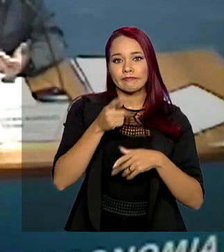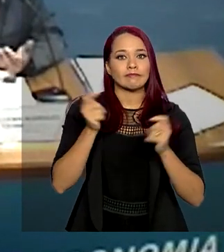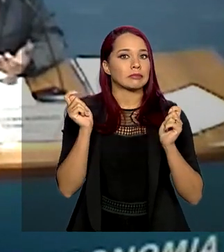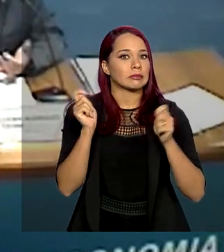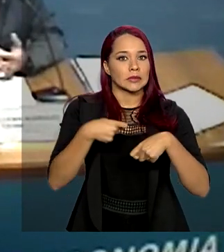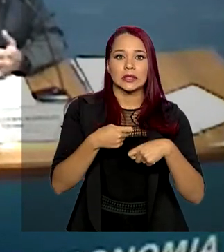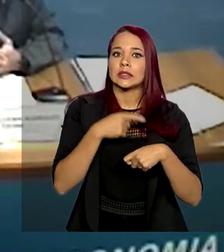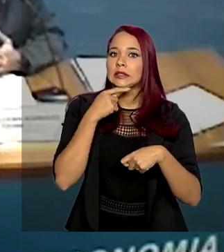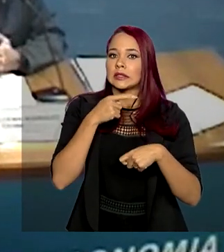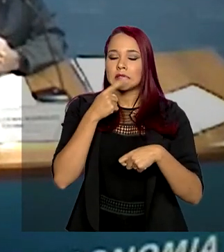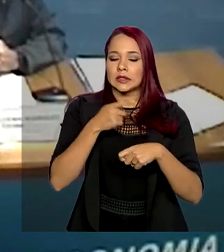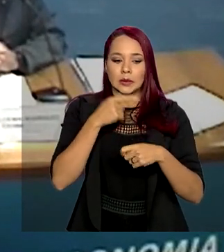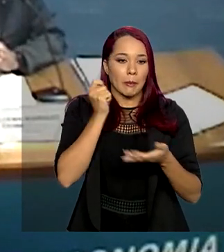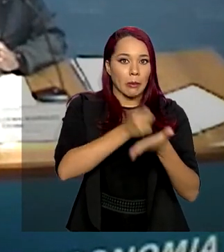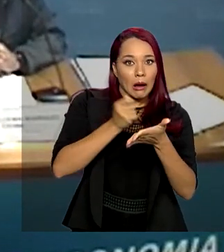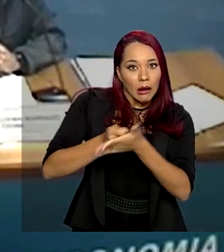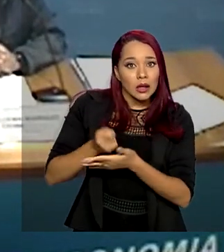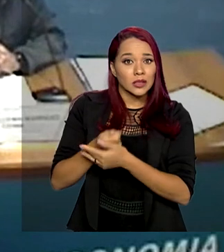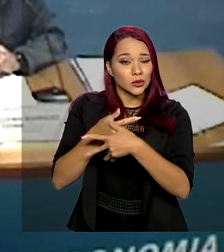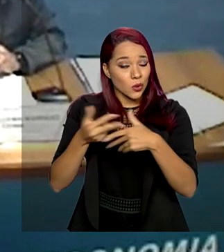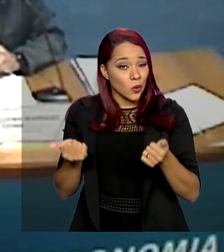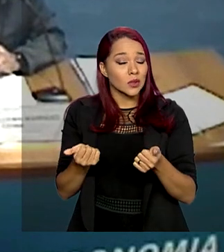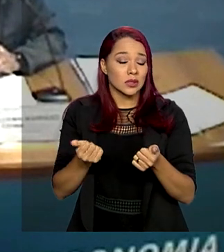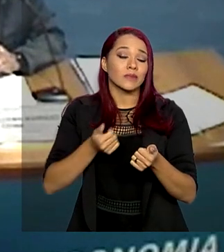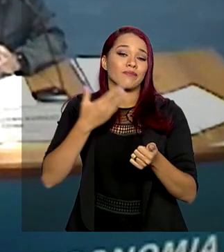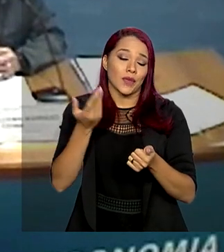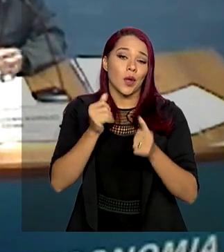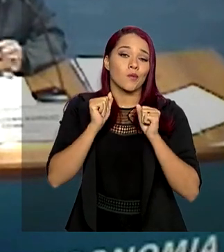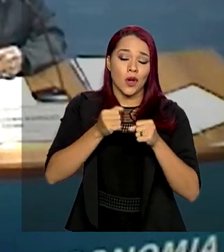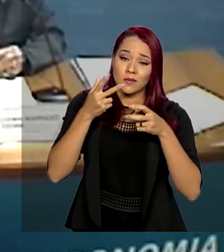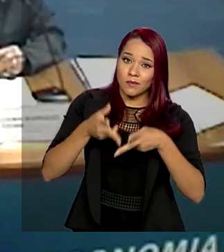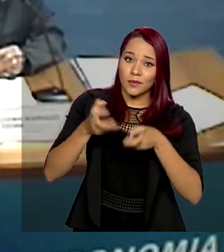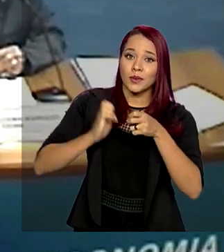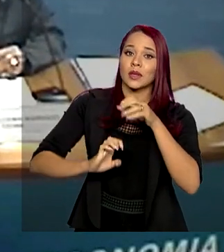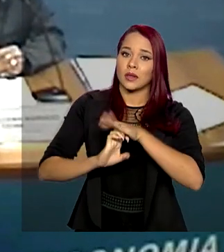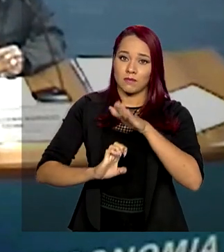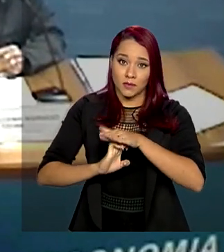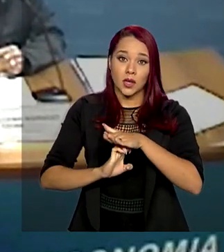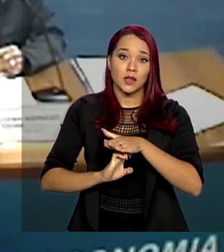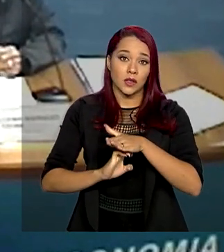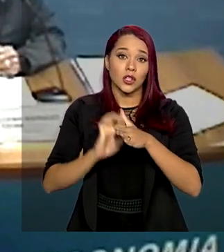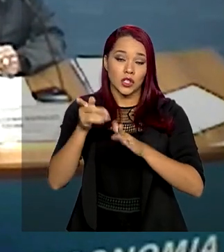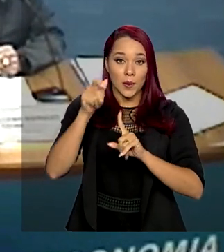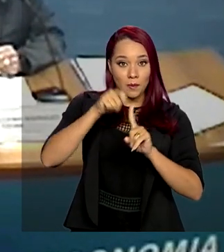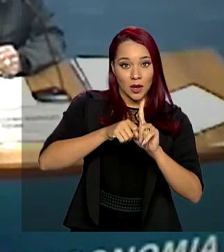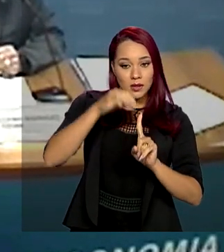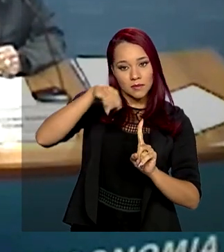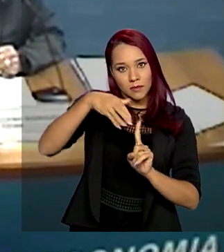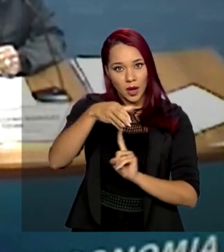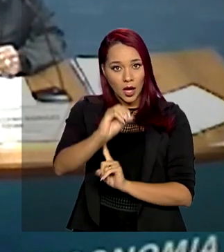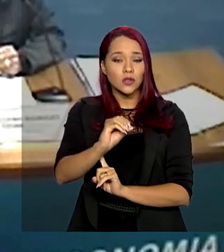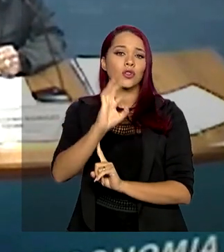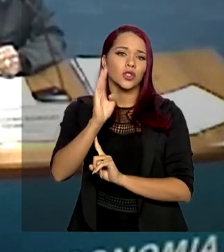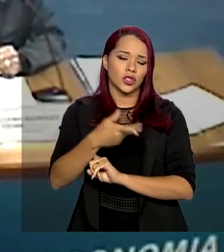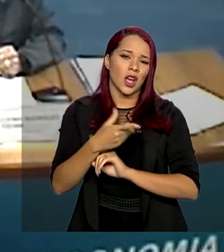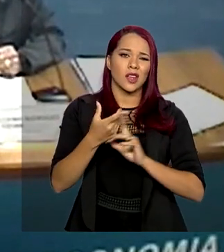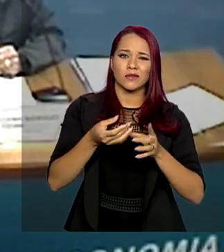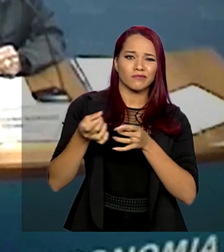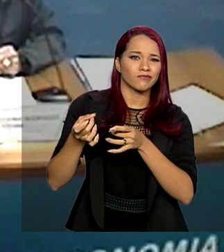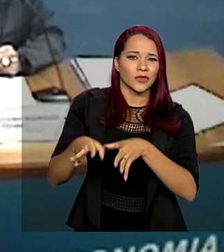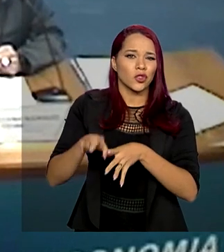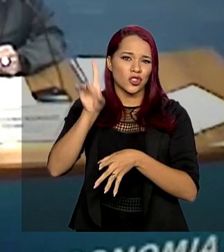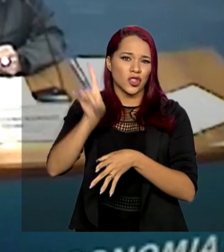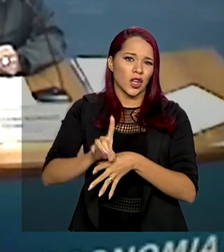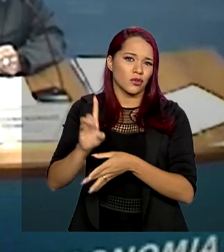de continuar honrando seus compromissos, a gente pode perceber que as empresas, no mês de março, lançaram mão do seu